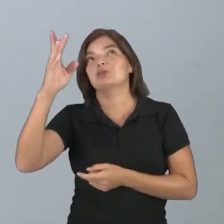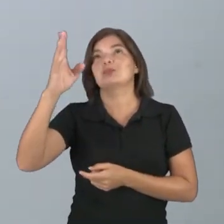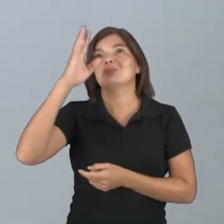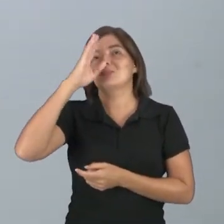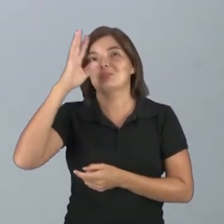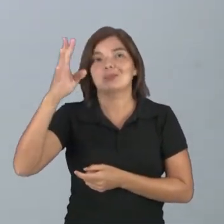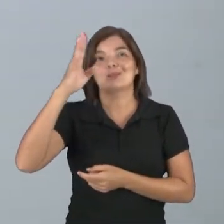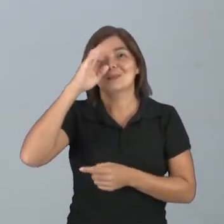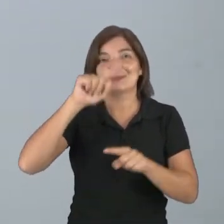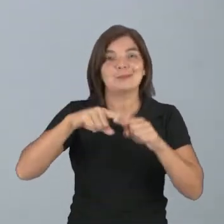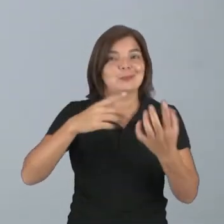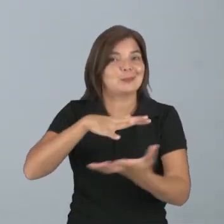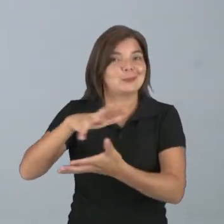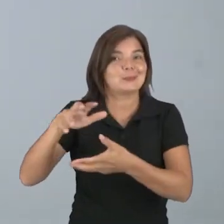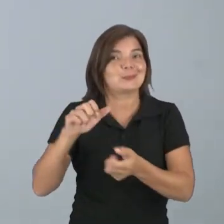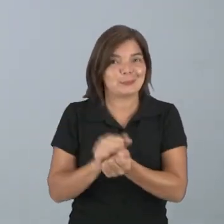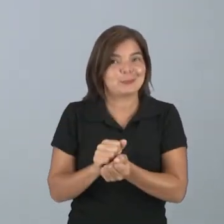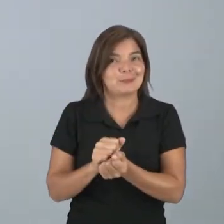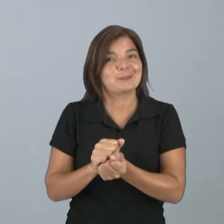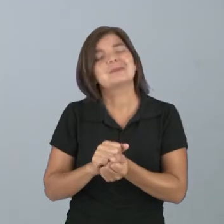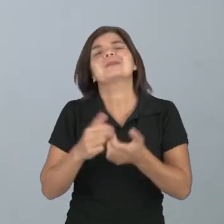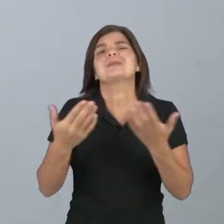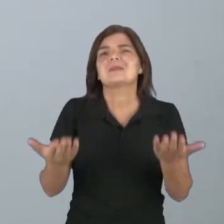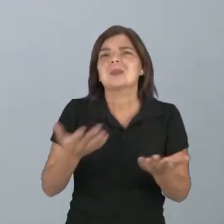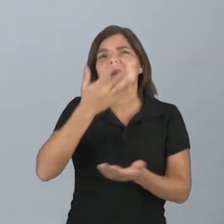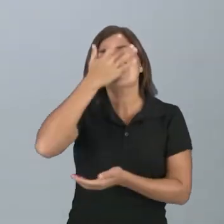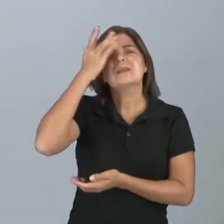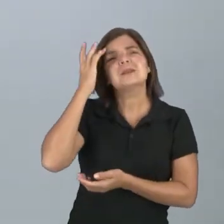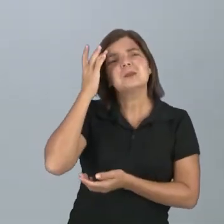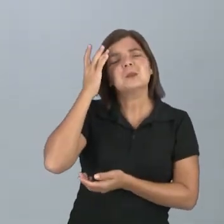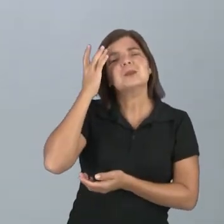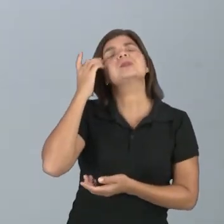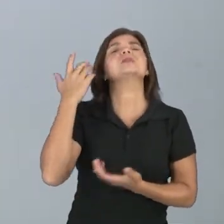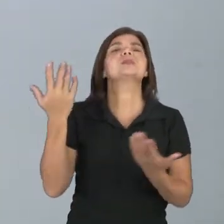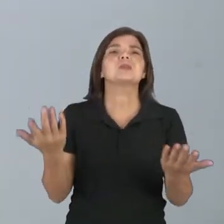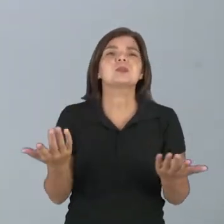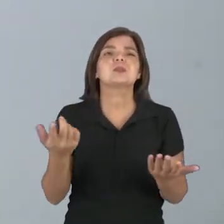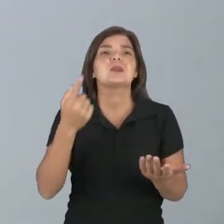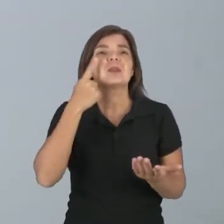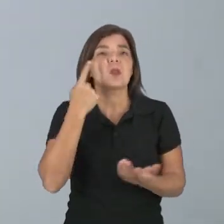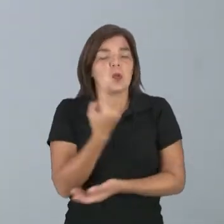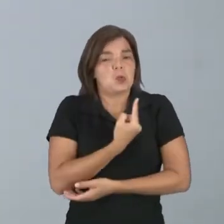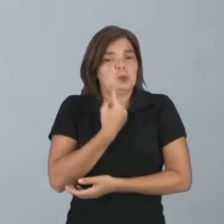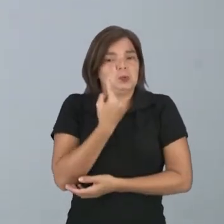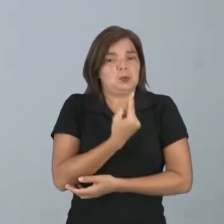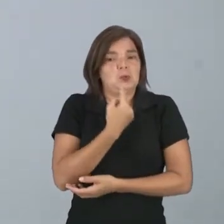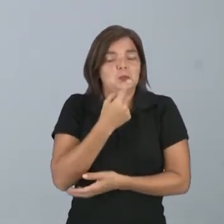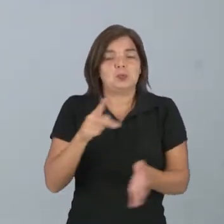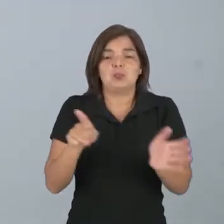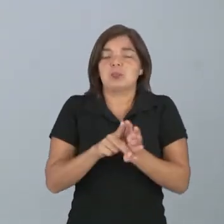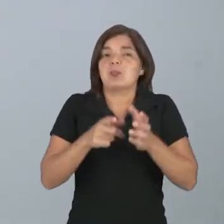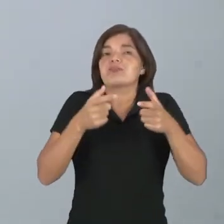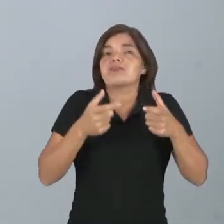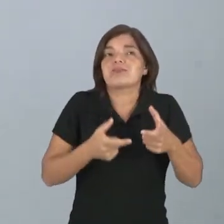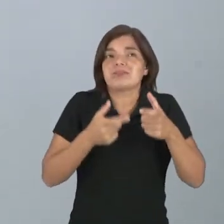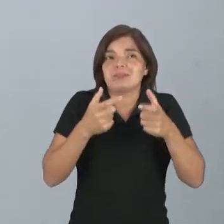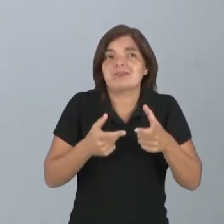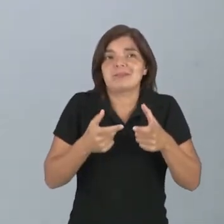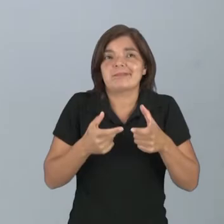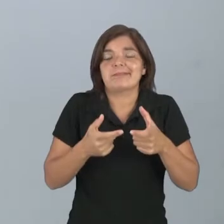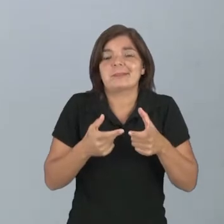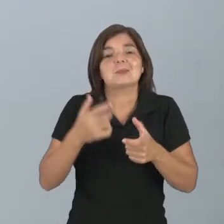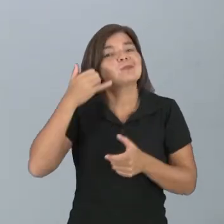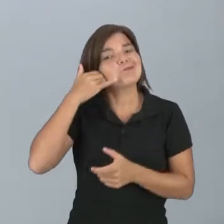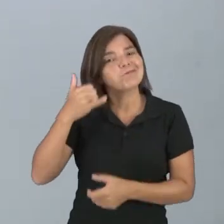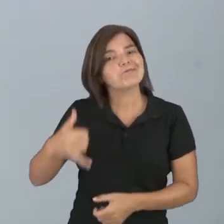vagando pelo mundo dos bytes. Então as pessoas constroem isolamento em seus casulos, que são os